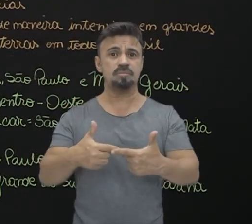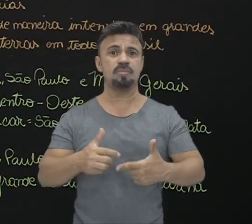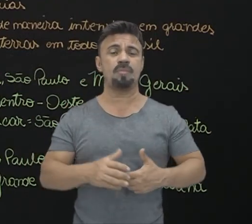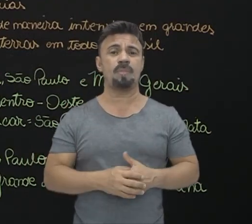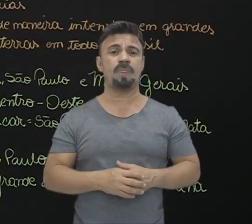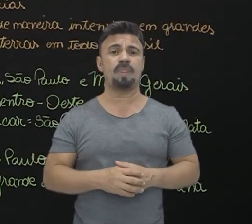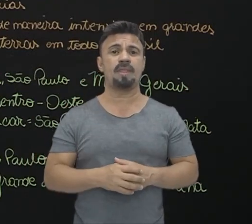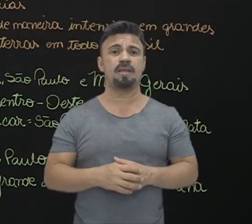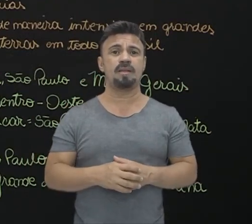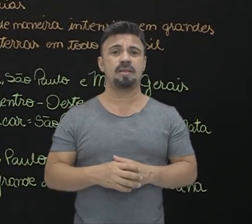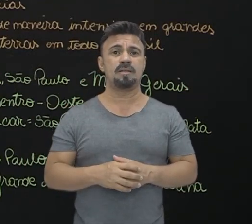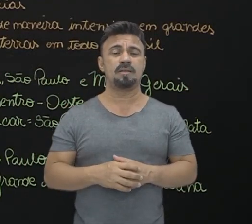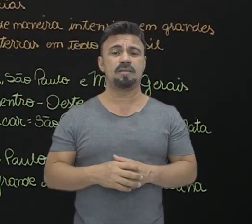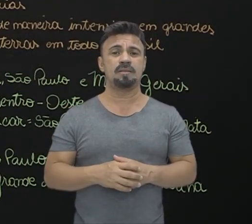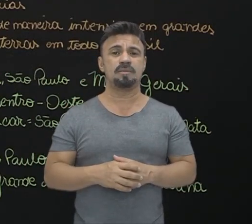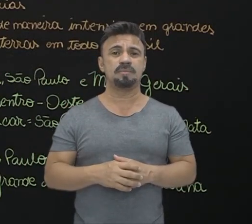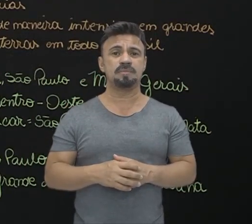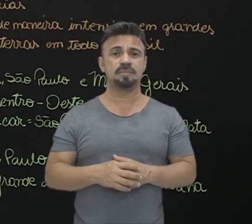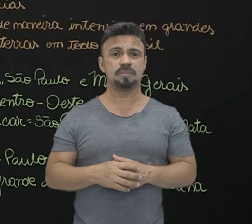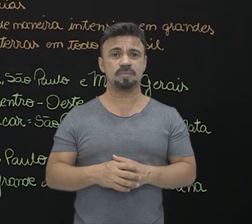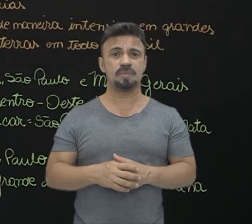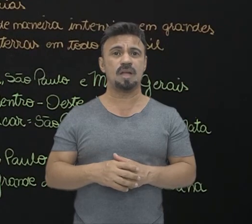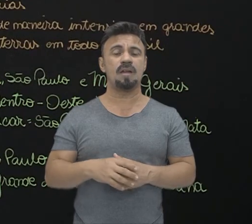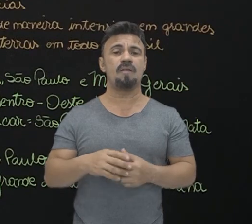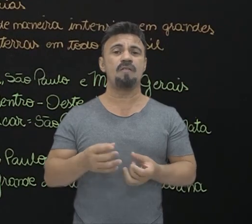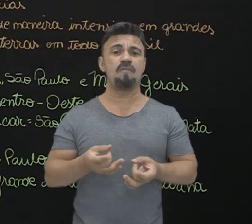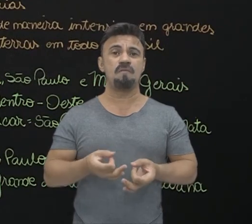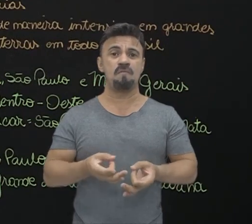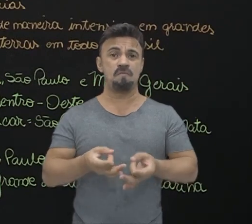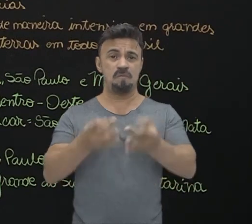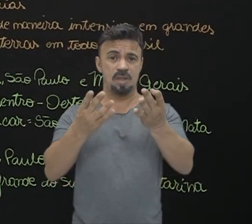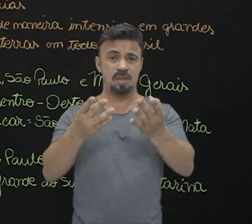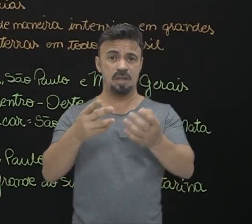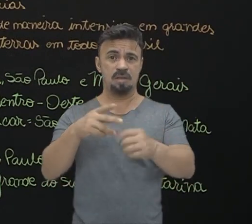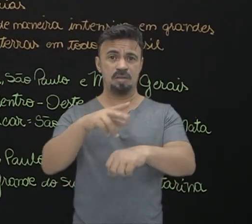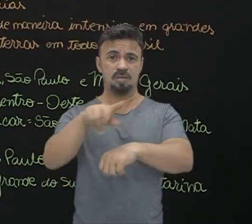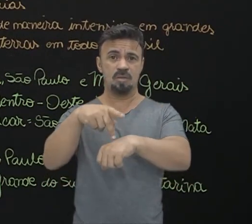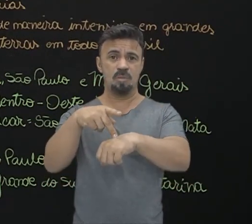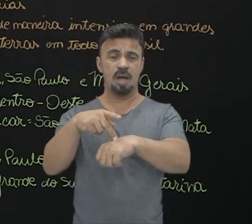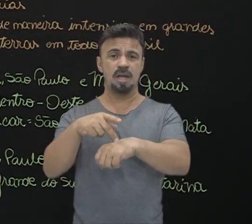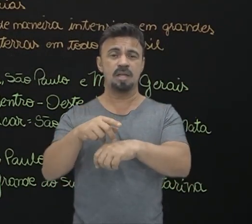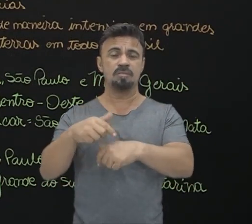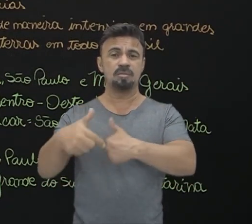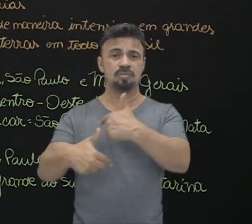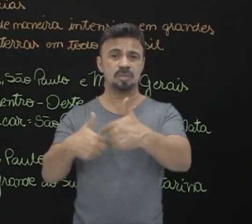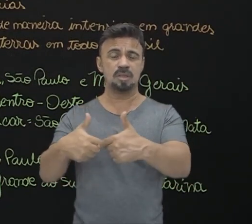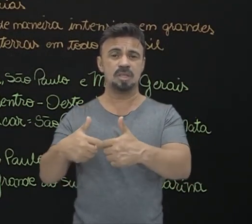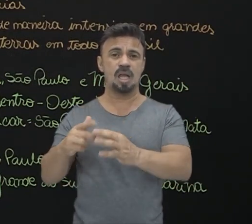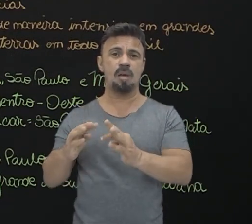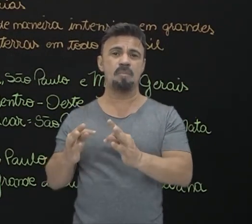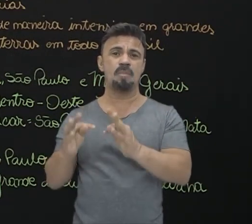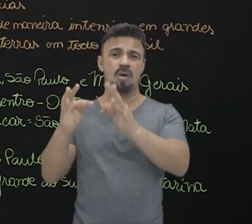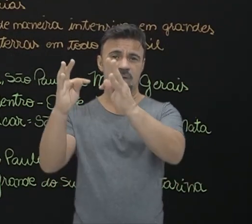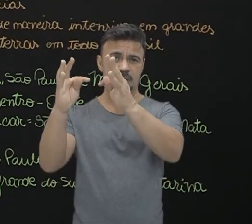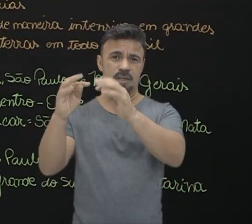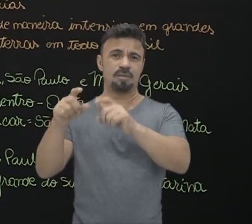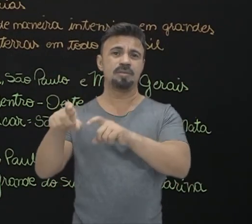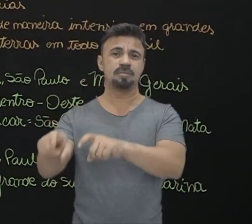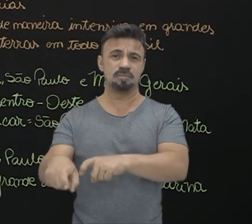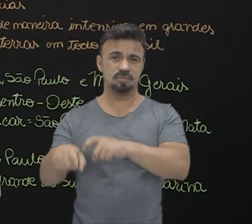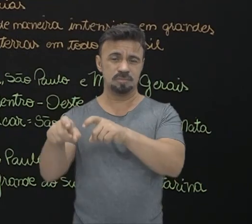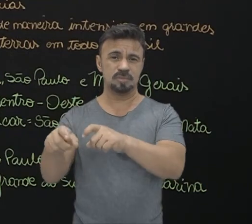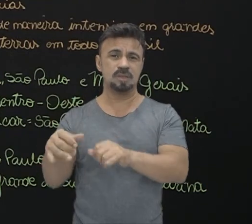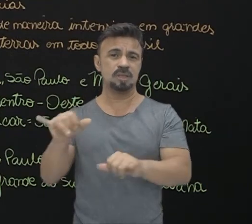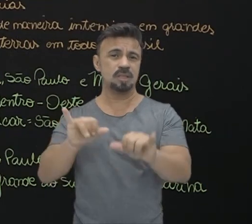-prima que vai ser exportada do Brasil é feita aqui, na agricultura moderna, utilizando defensivos